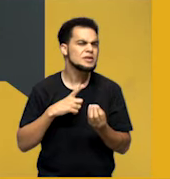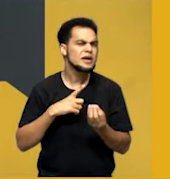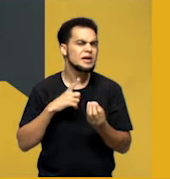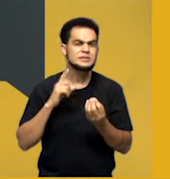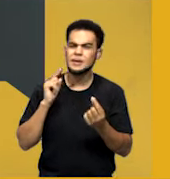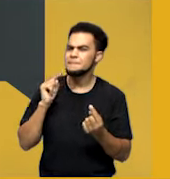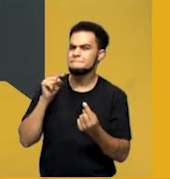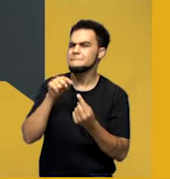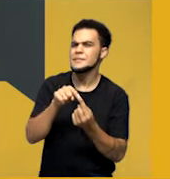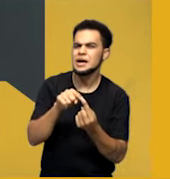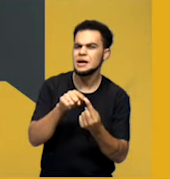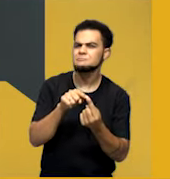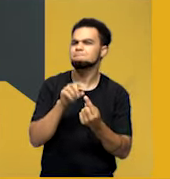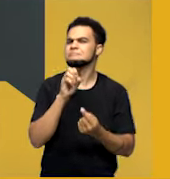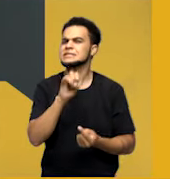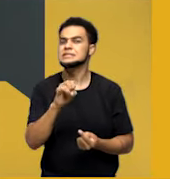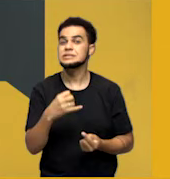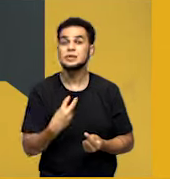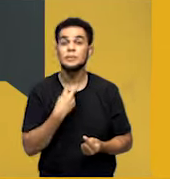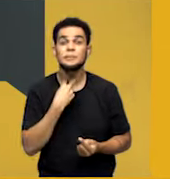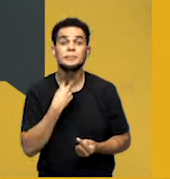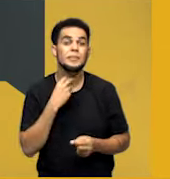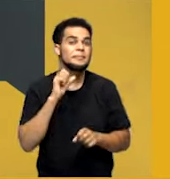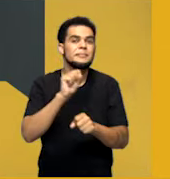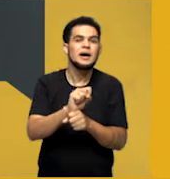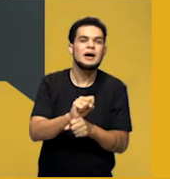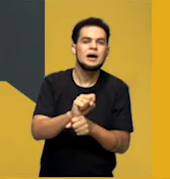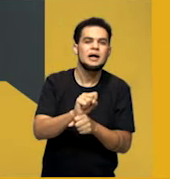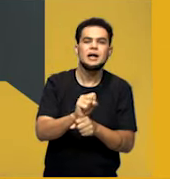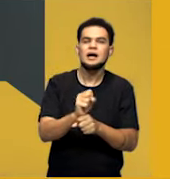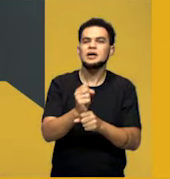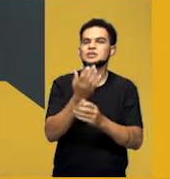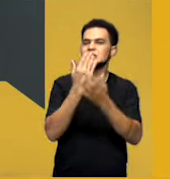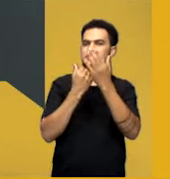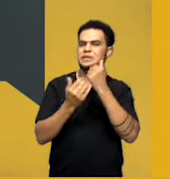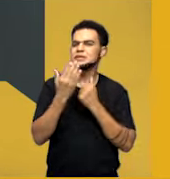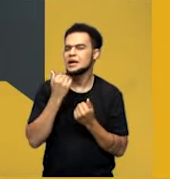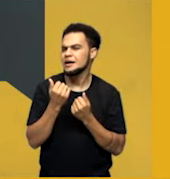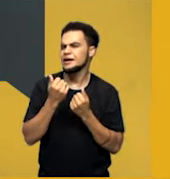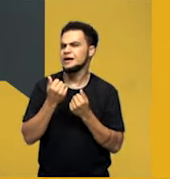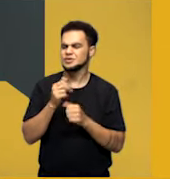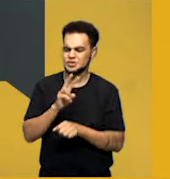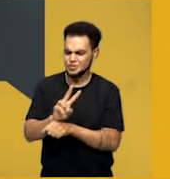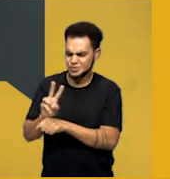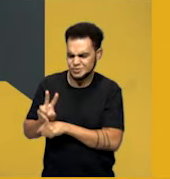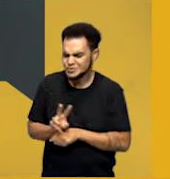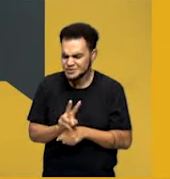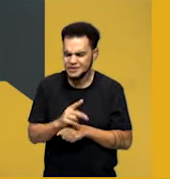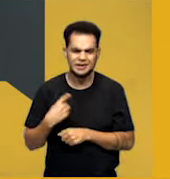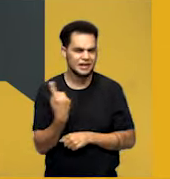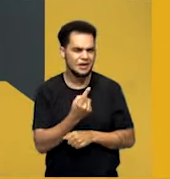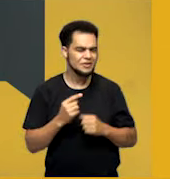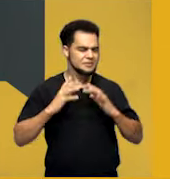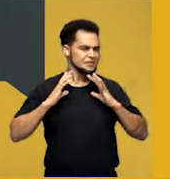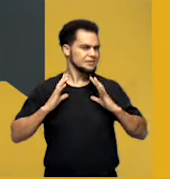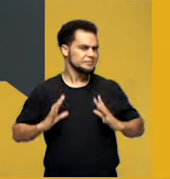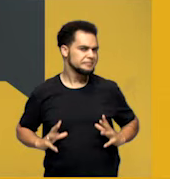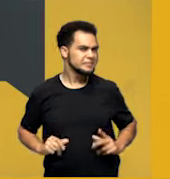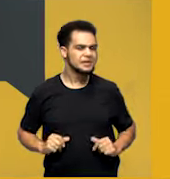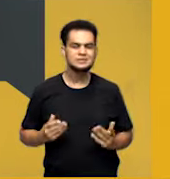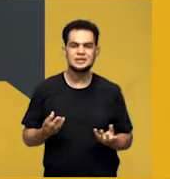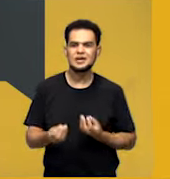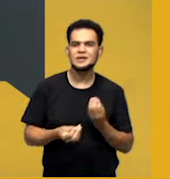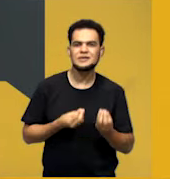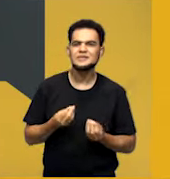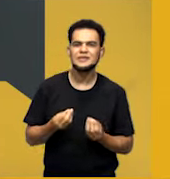Mas, como ter essa atitude se nós não podemos parar de nos alimentar, de nos hidratar, de cuidar da